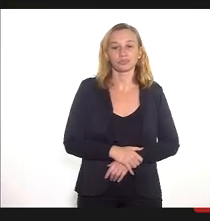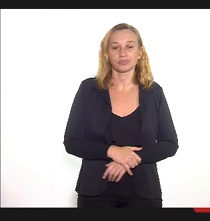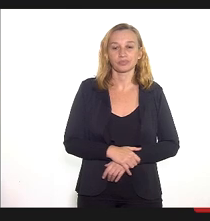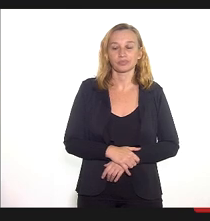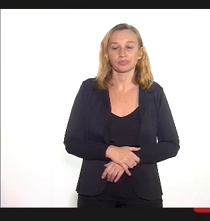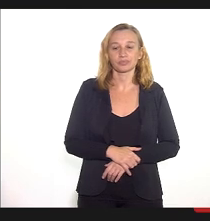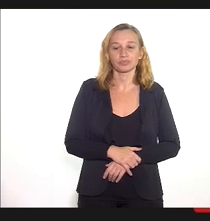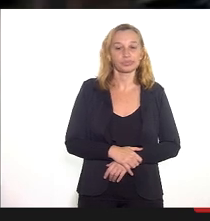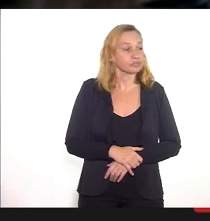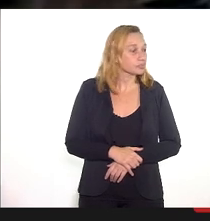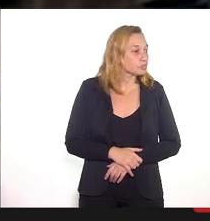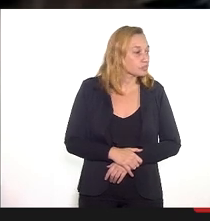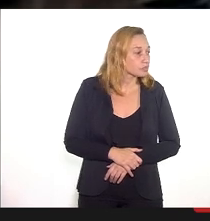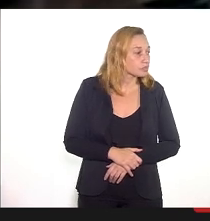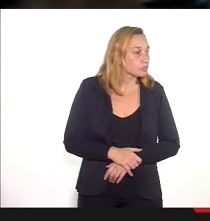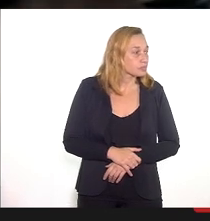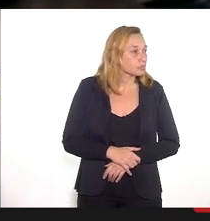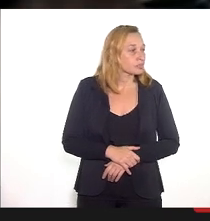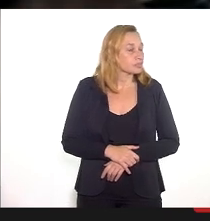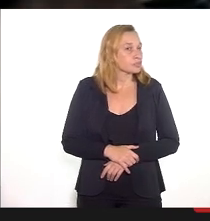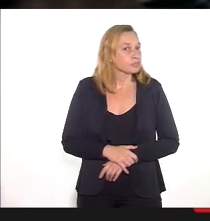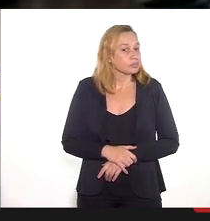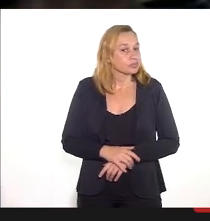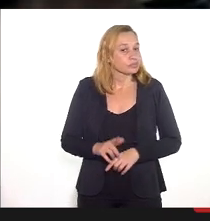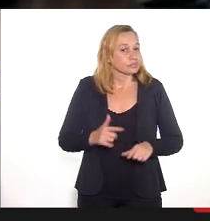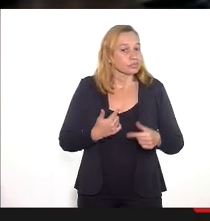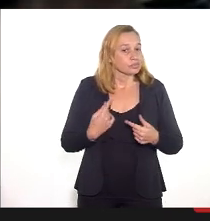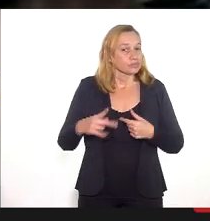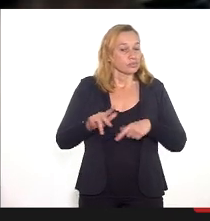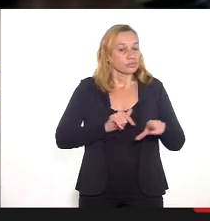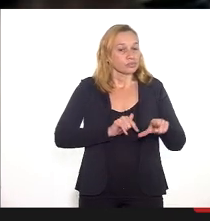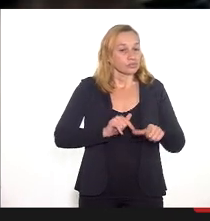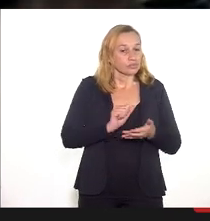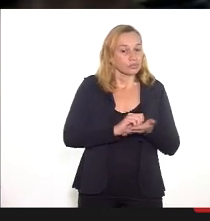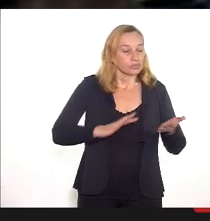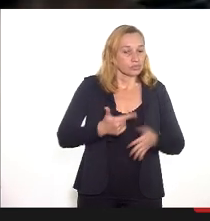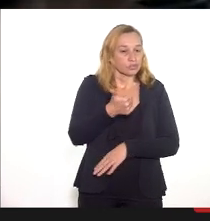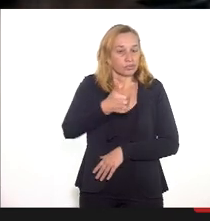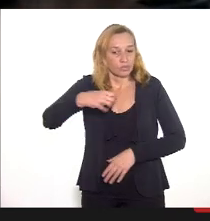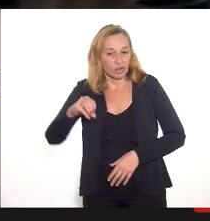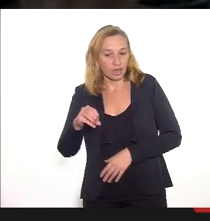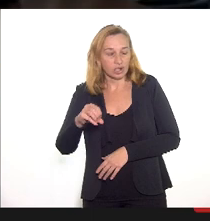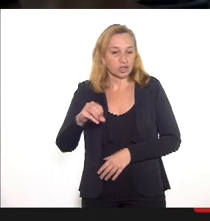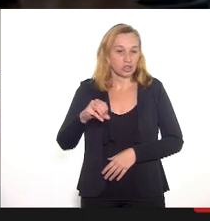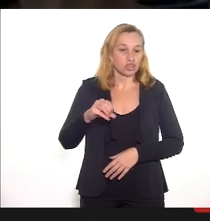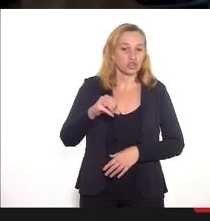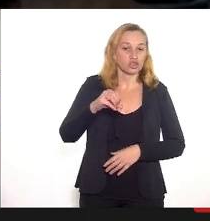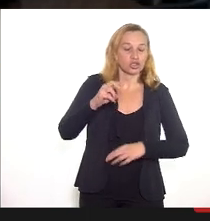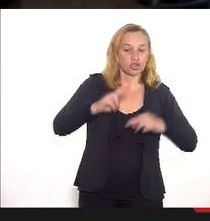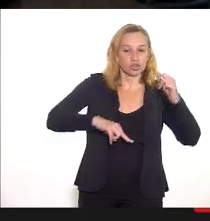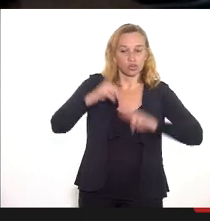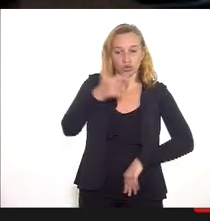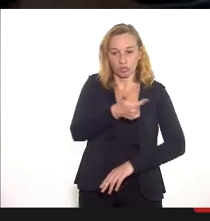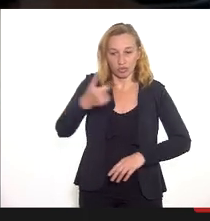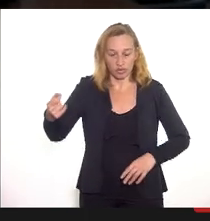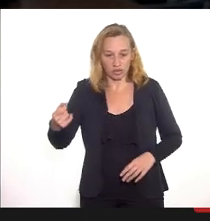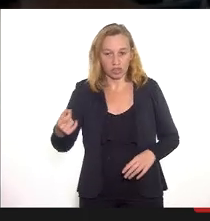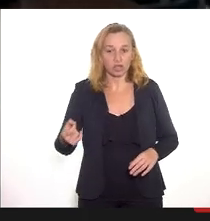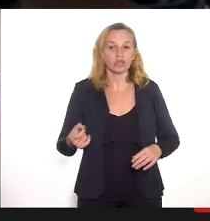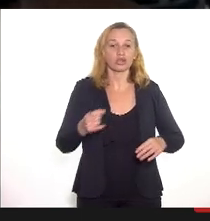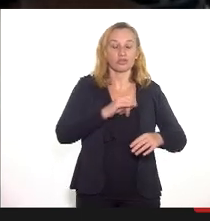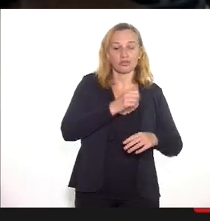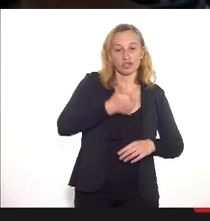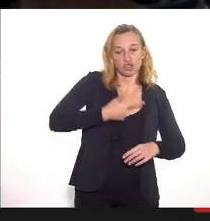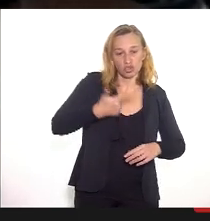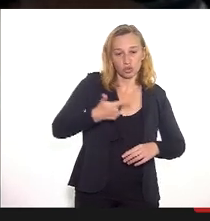nas suas versões pactuadas nas CIVs de 10 de junho de 2020 e 22 de dezembro de 2020,